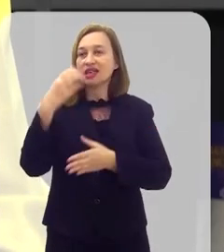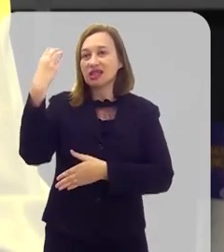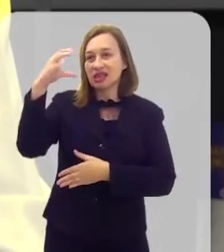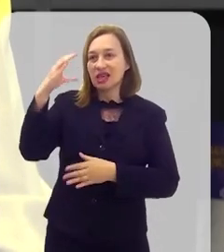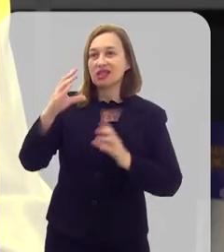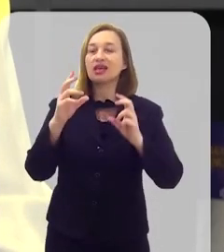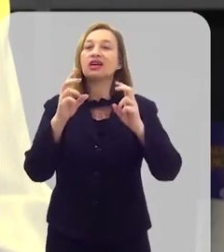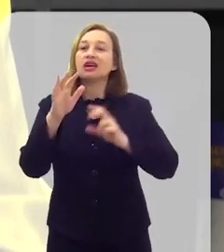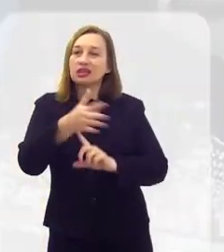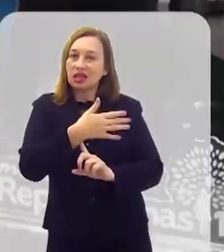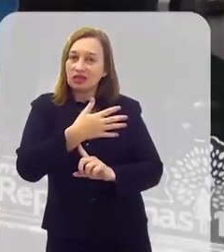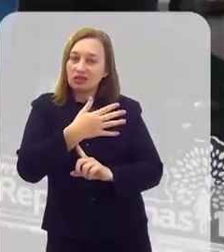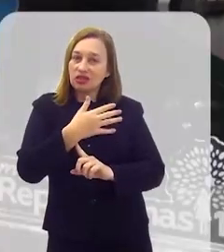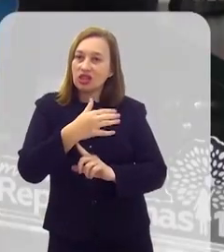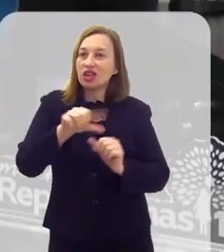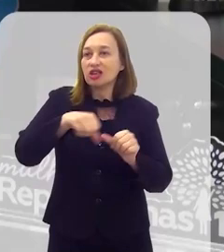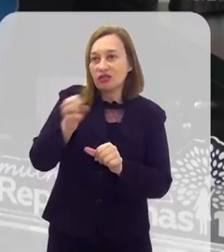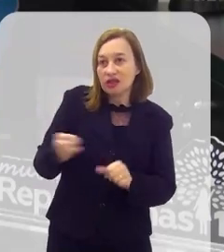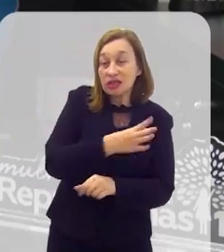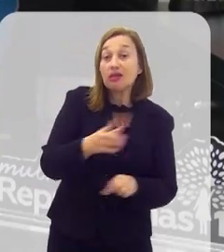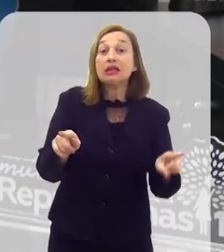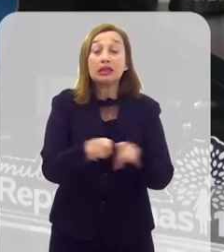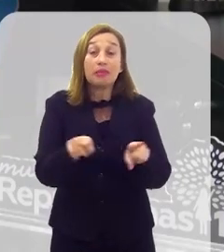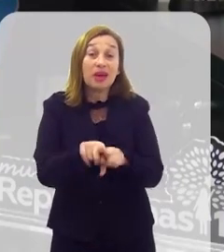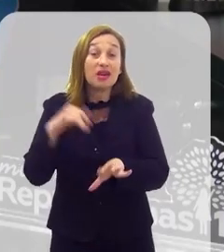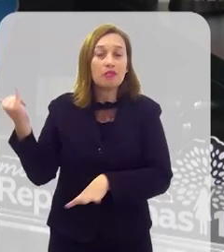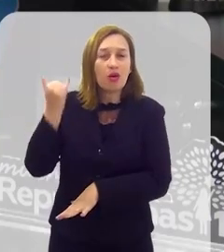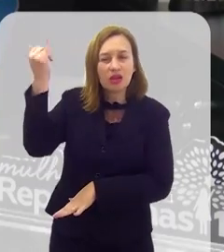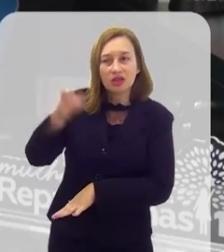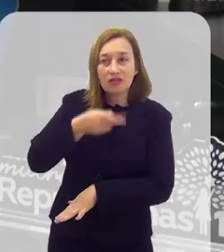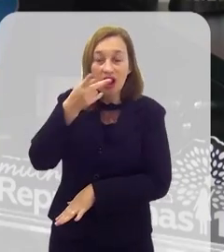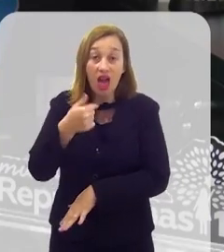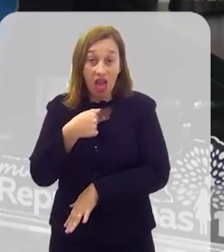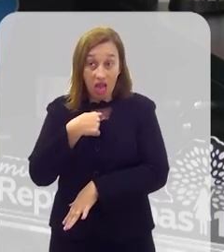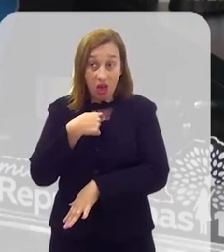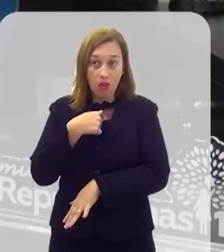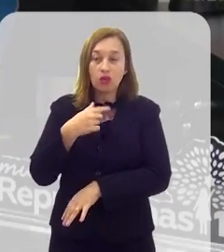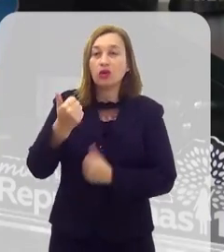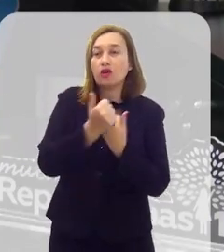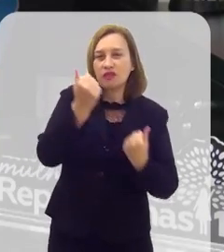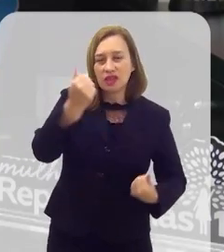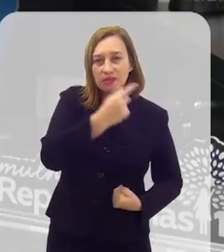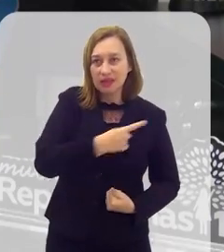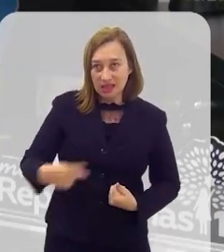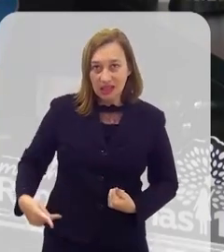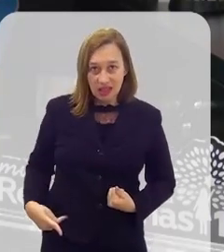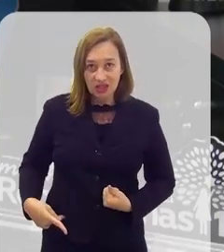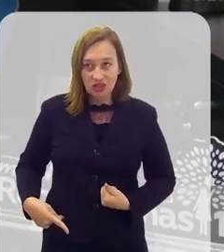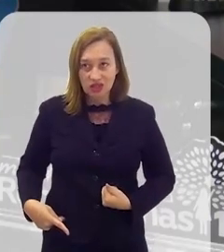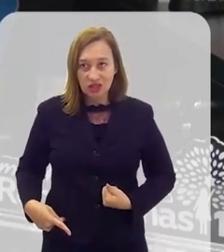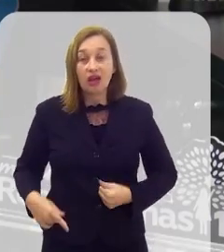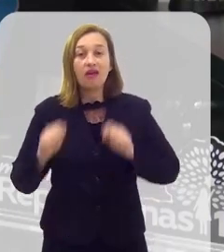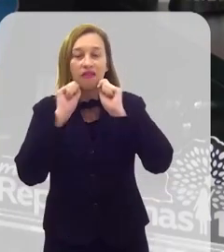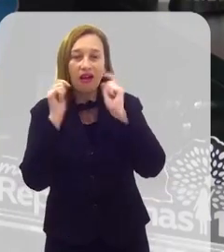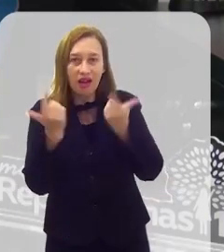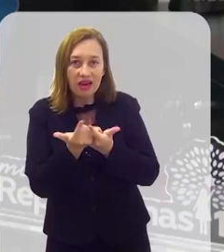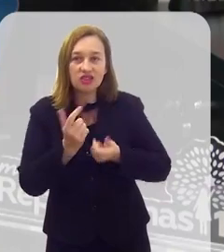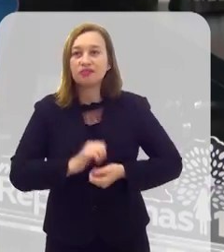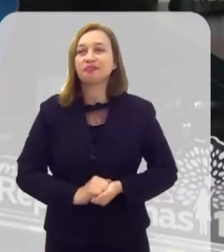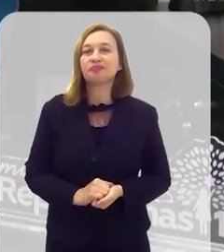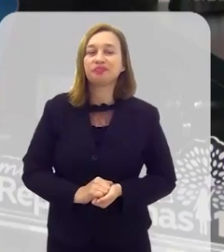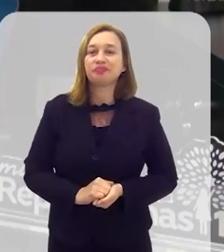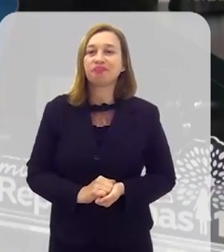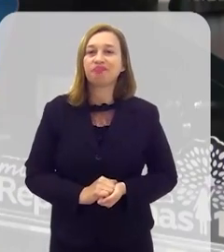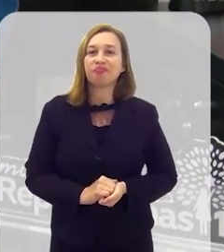Tecnologia e Inovação. Importante também a gente salientar que eu, enquanto vice-presidente, segunda vice-presidente da